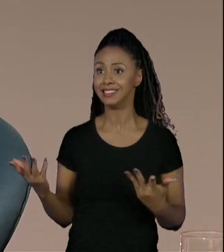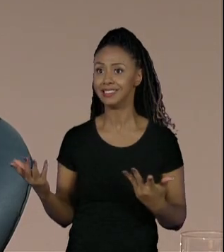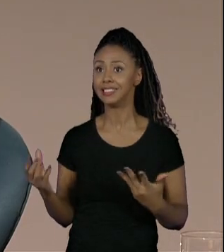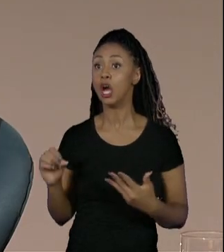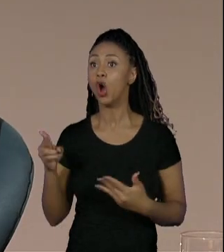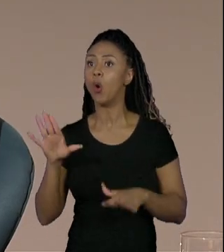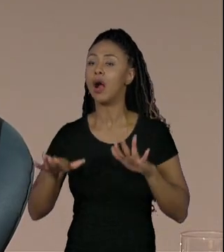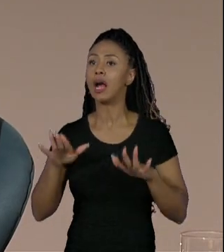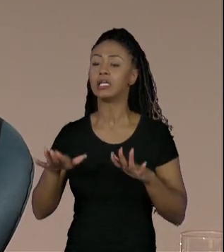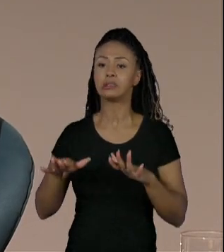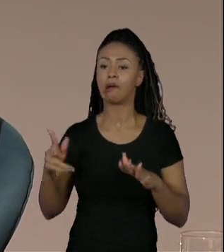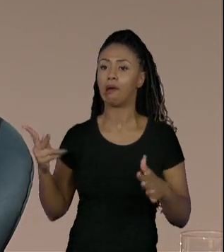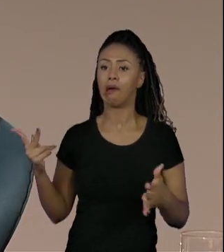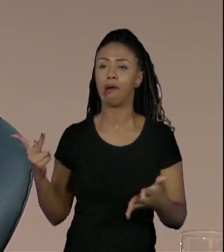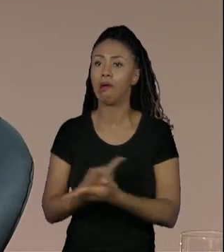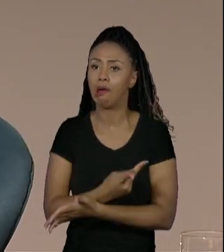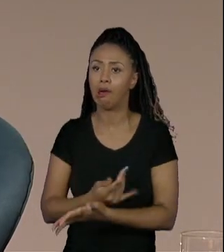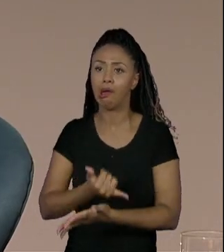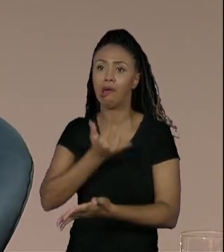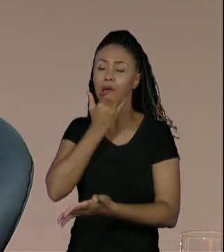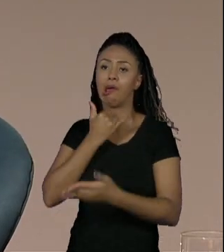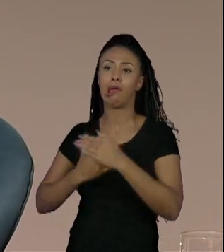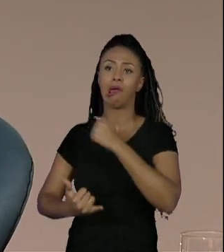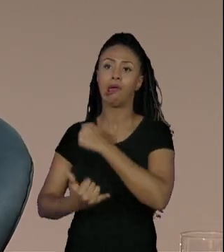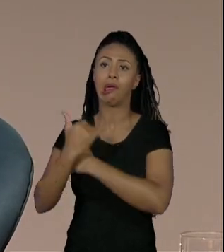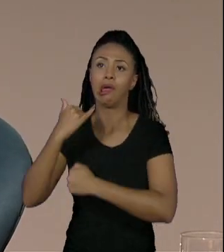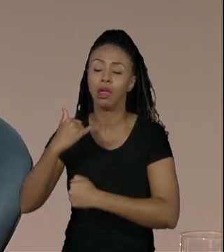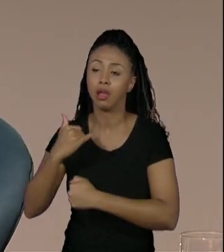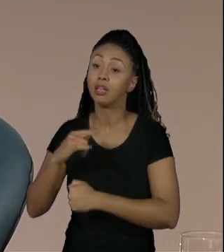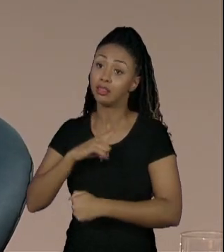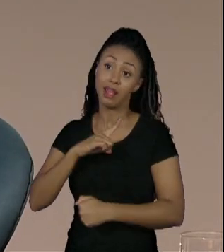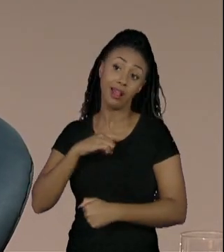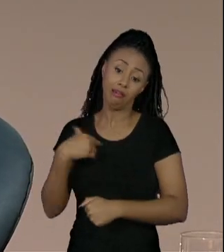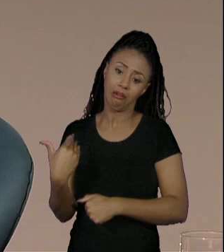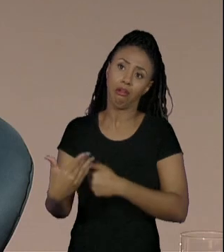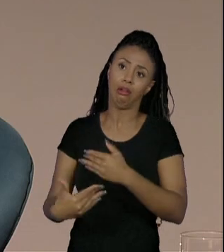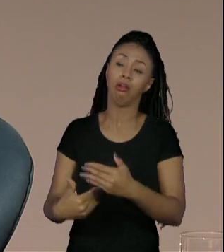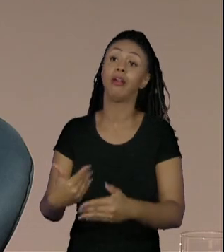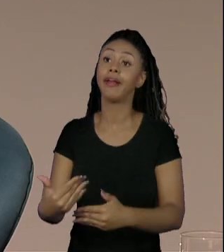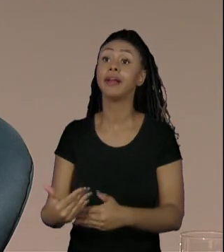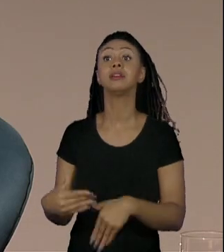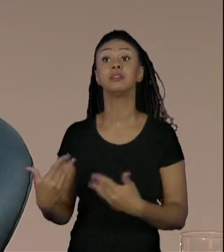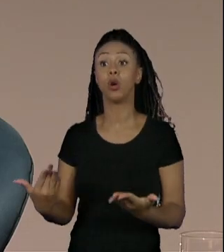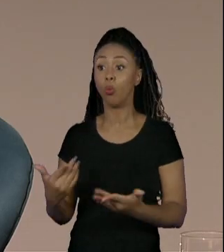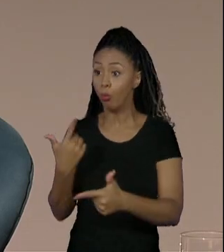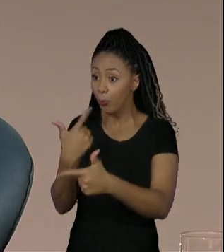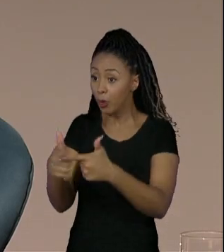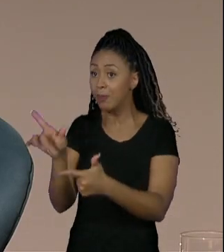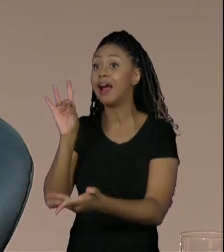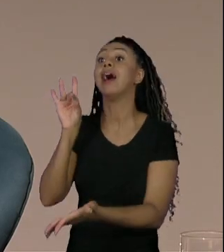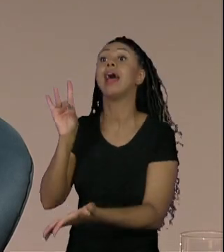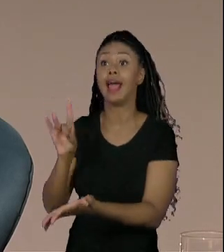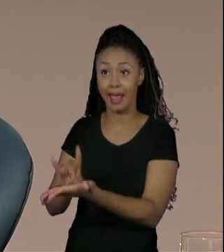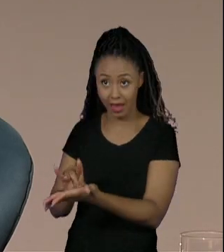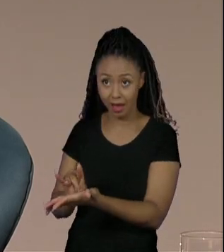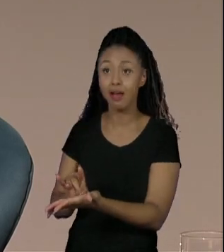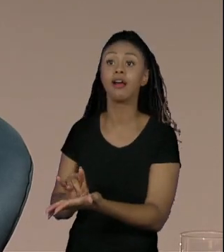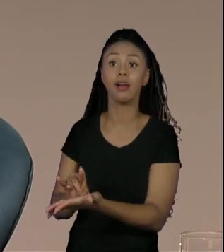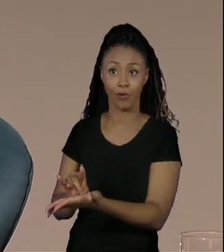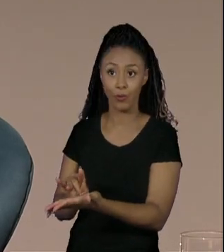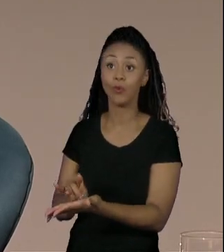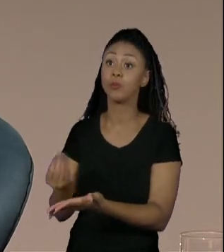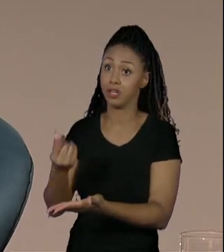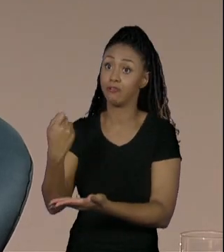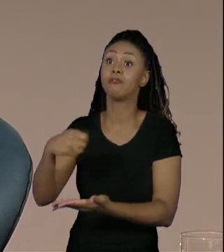entraves no meio do caminho. Então, você vai ter a condição de, através de um problema real, porque você vai ter que ir a